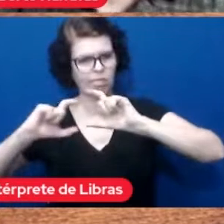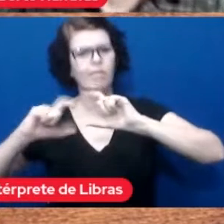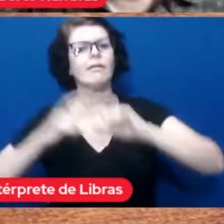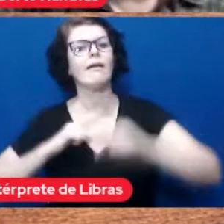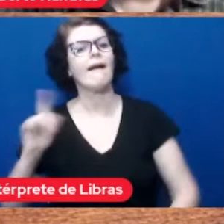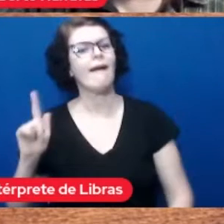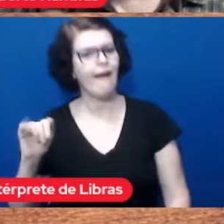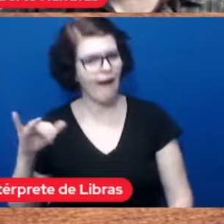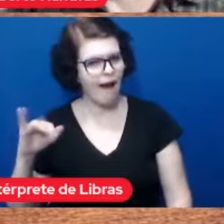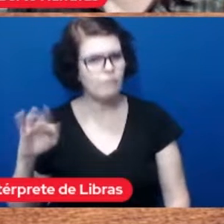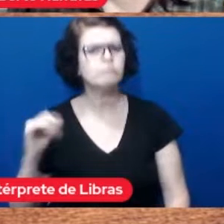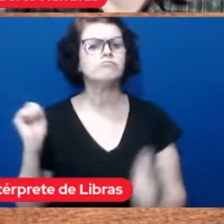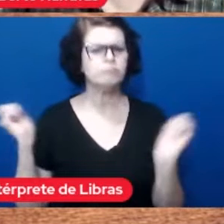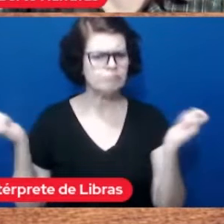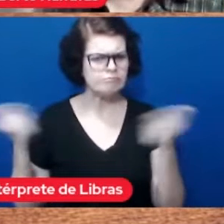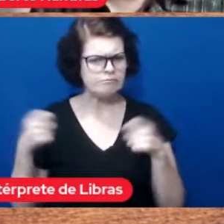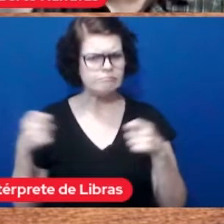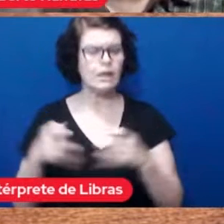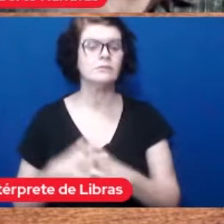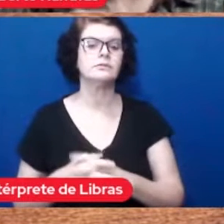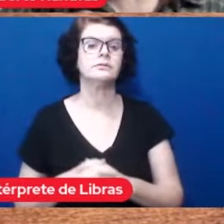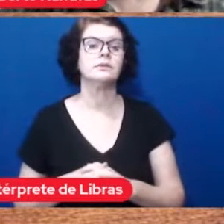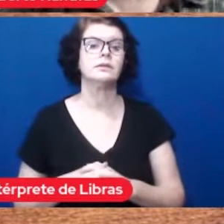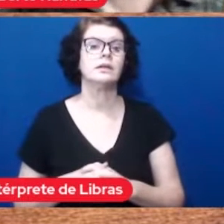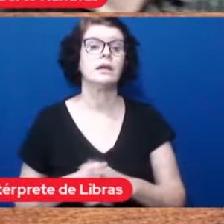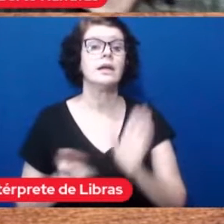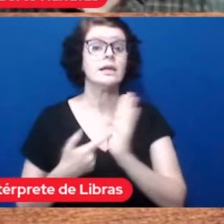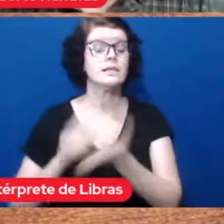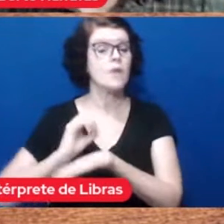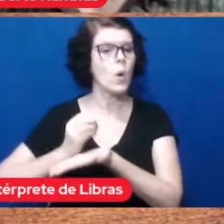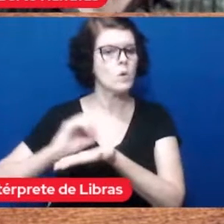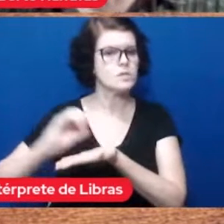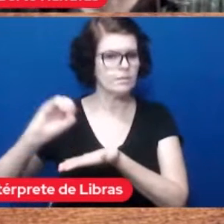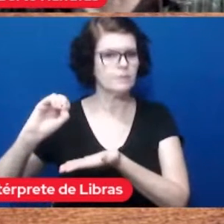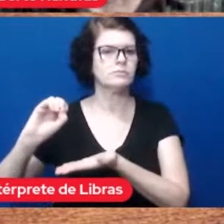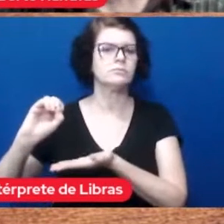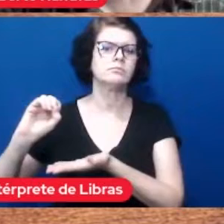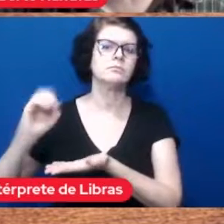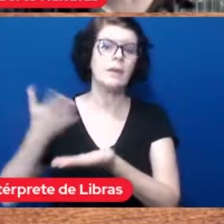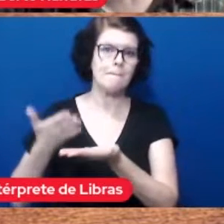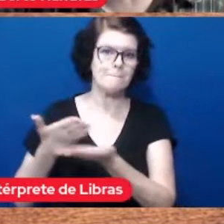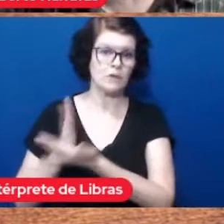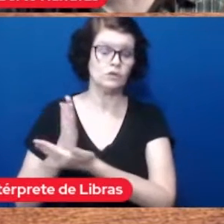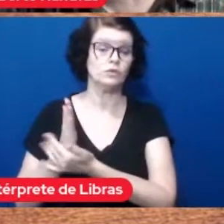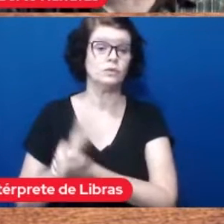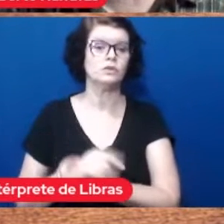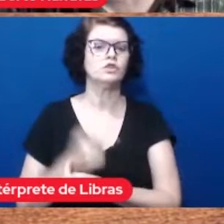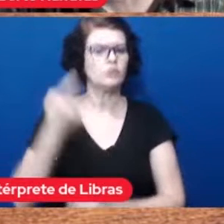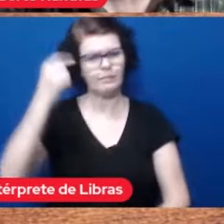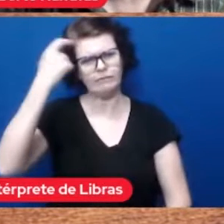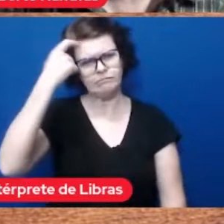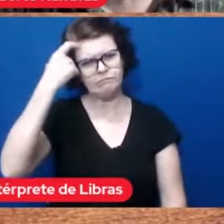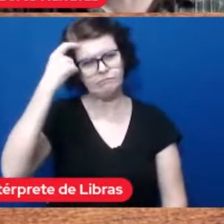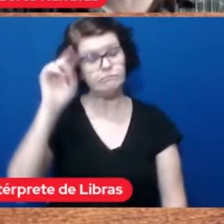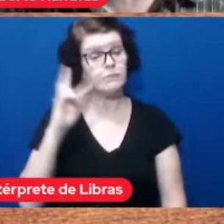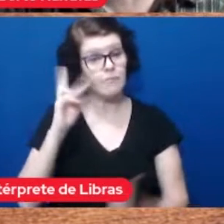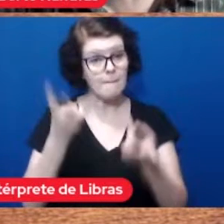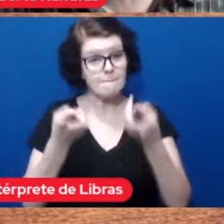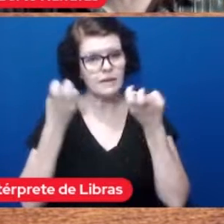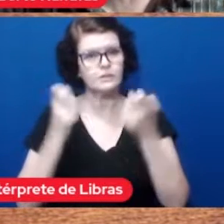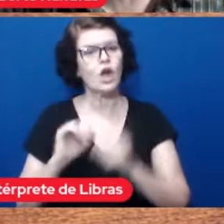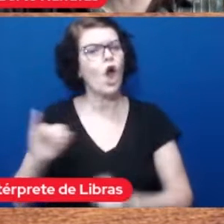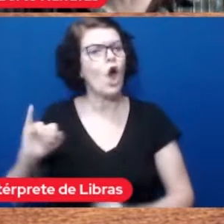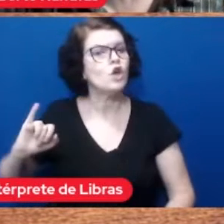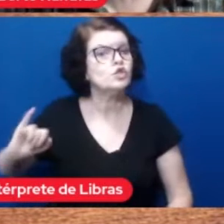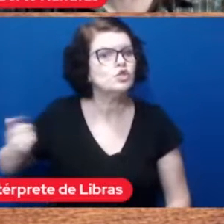Além disso, nós temos que lembrar isso aqui é o orçamento, a lei orçamentária aprovada, então só para vocês terem uma ideia juros da